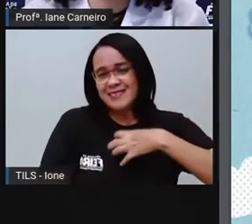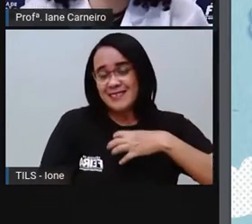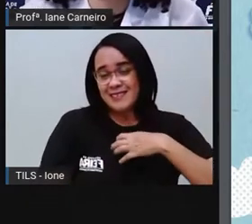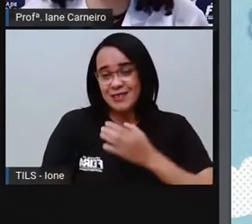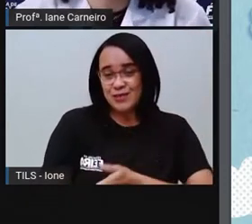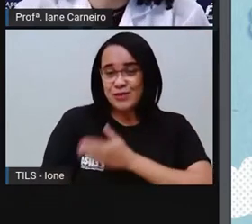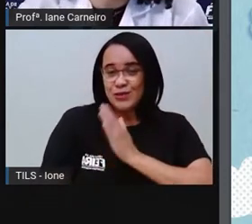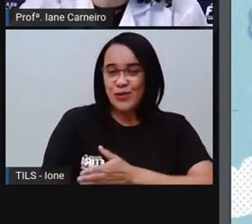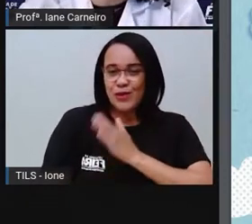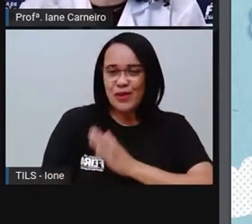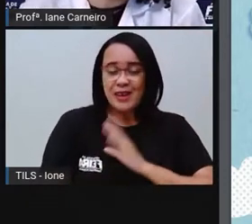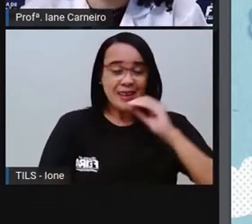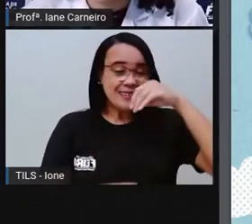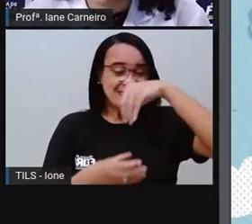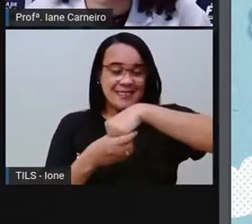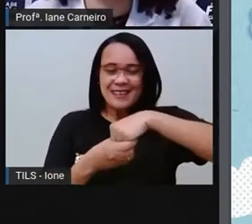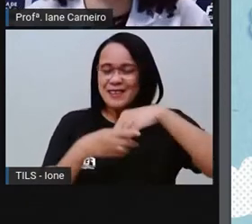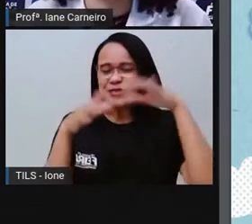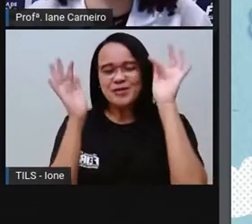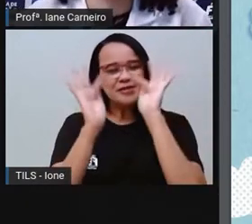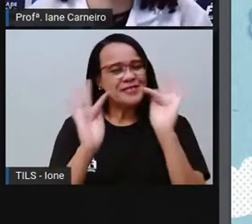uma imensa alegria.